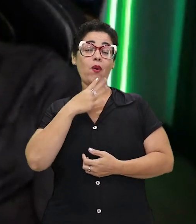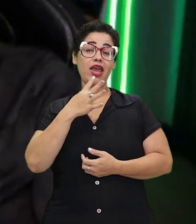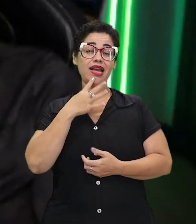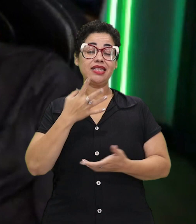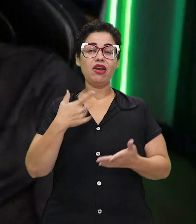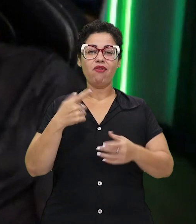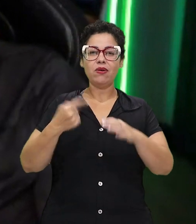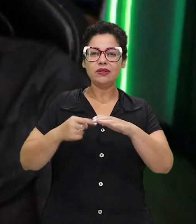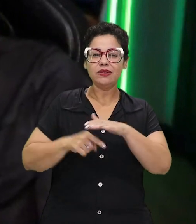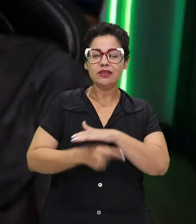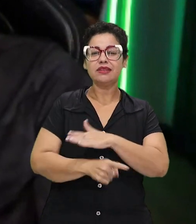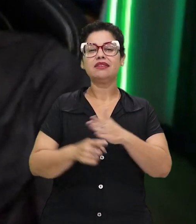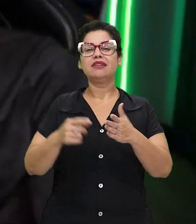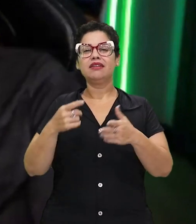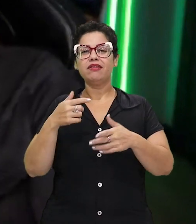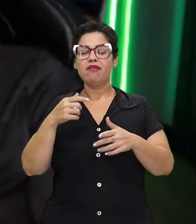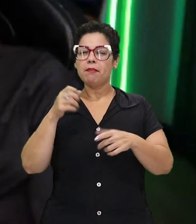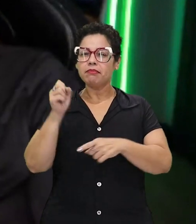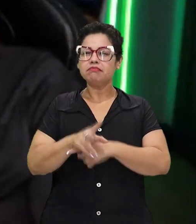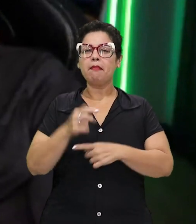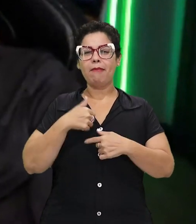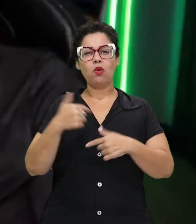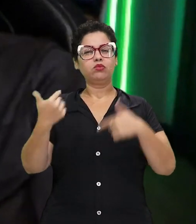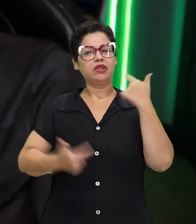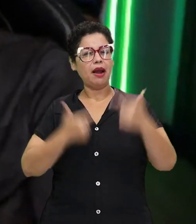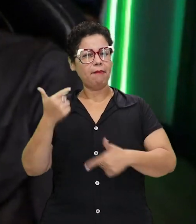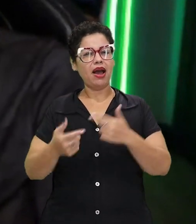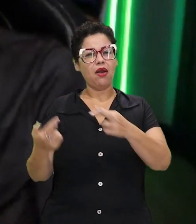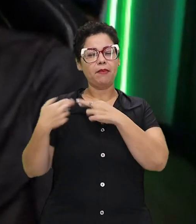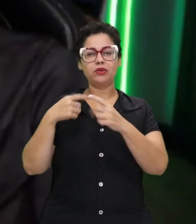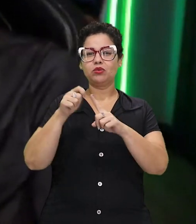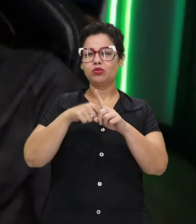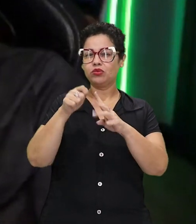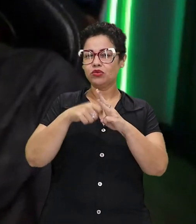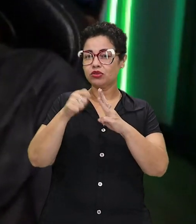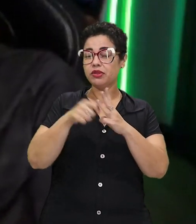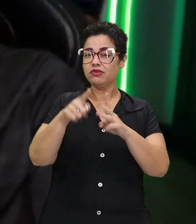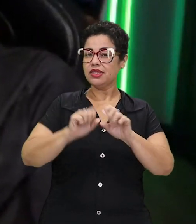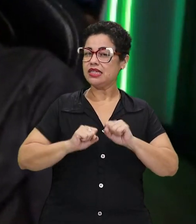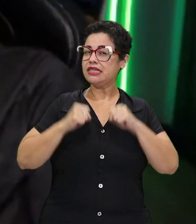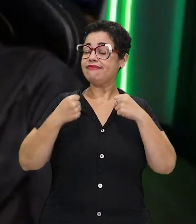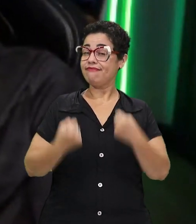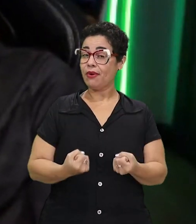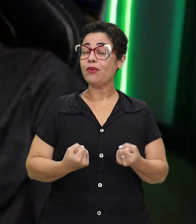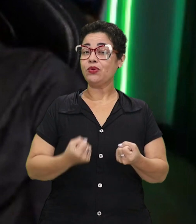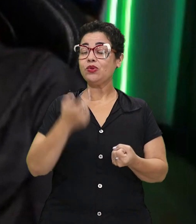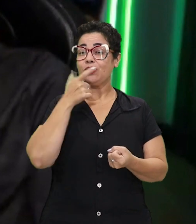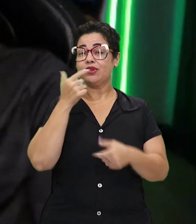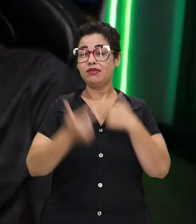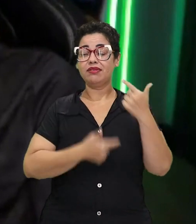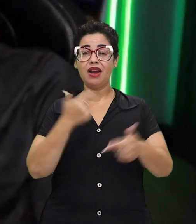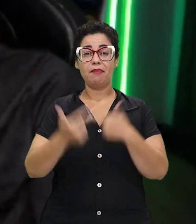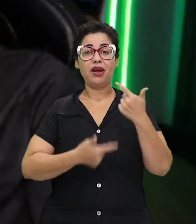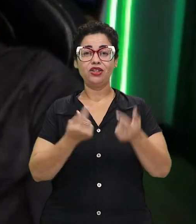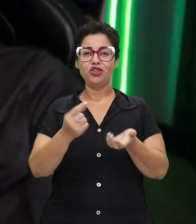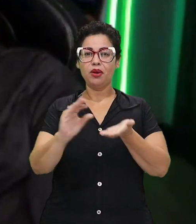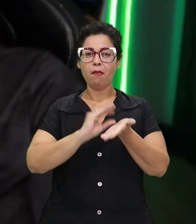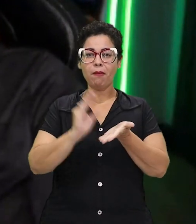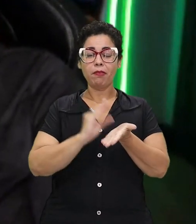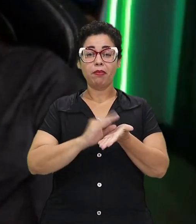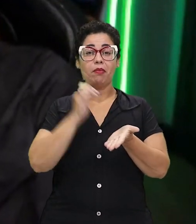e vou fazer por trampo mesmo. Eu acho que com dois, três meses, a partir do momento que você está se esforçando a não ver o dinheiro pingando na conta,